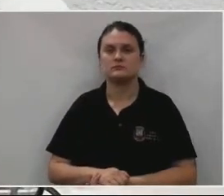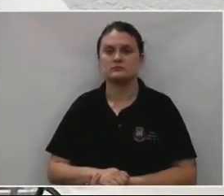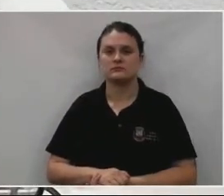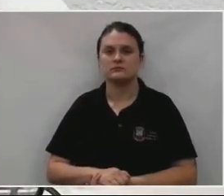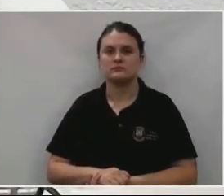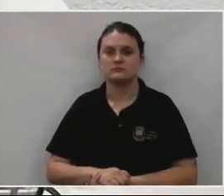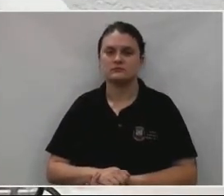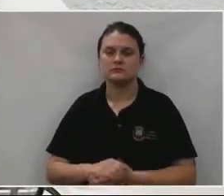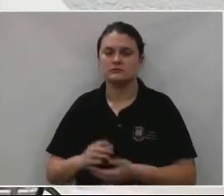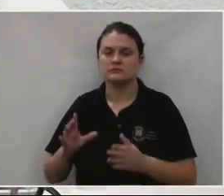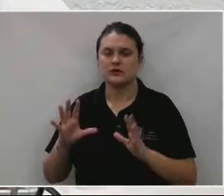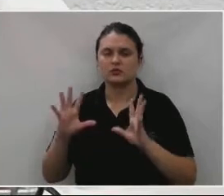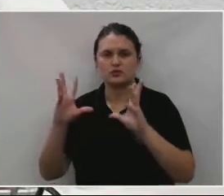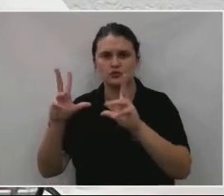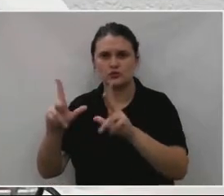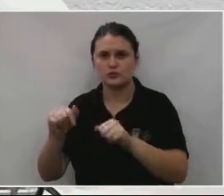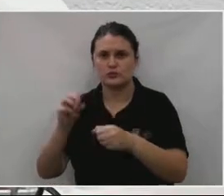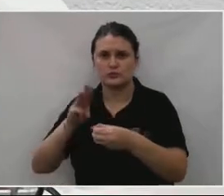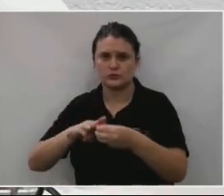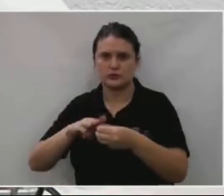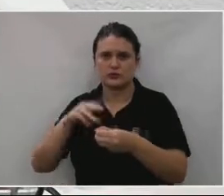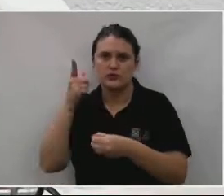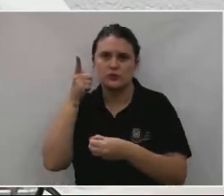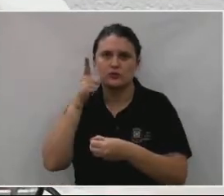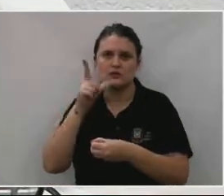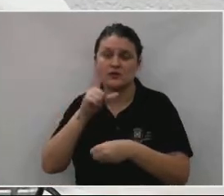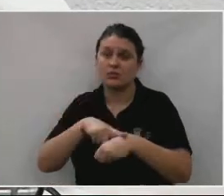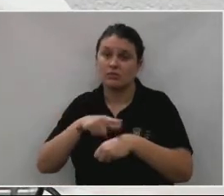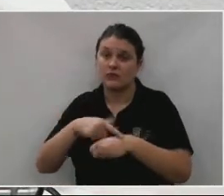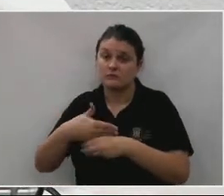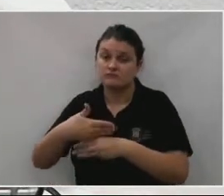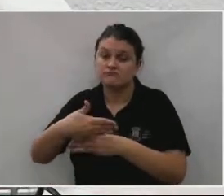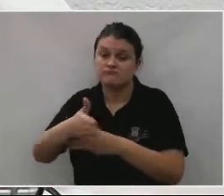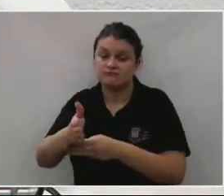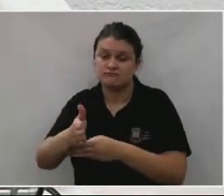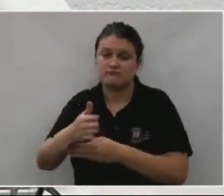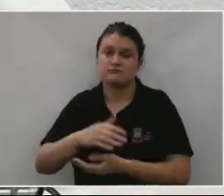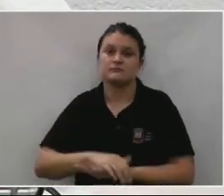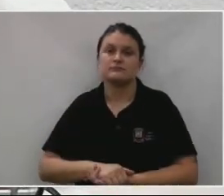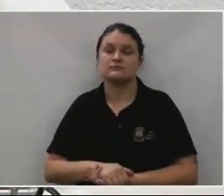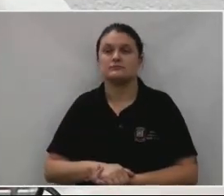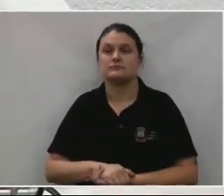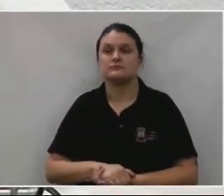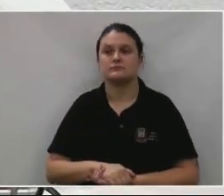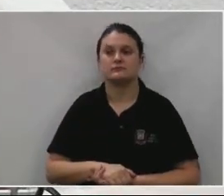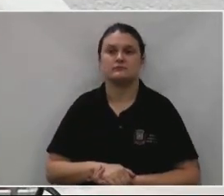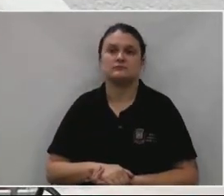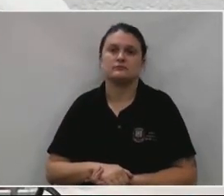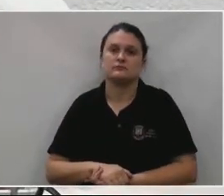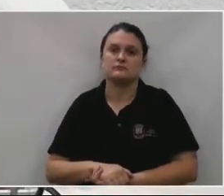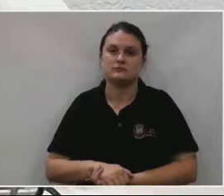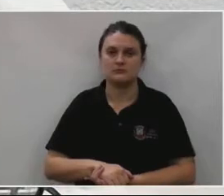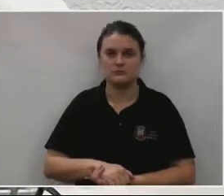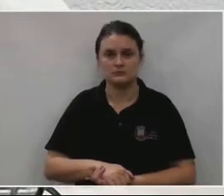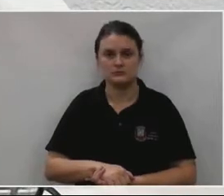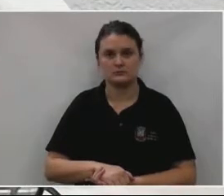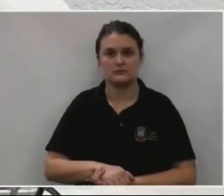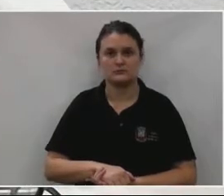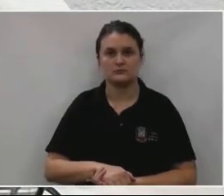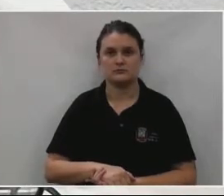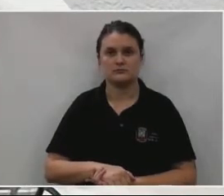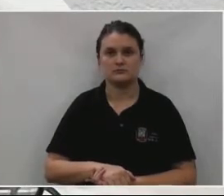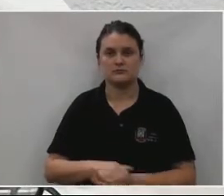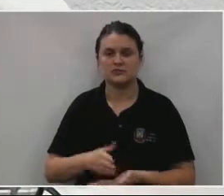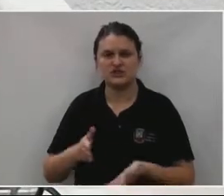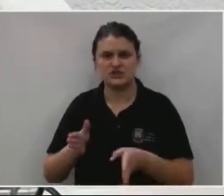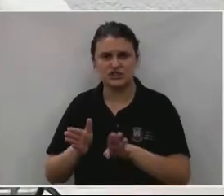fechar. Então, logo, logo, esses 200 já estão licitados, começam a ser instalados e, logo